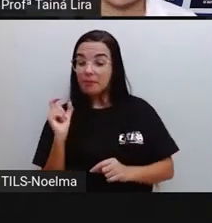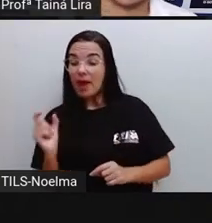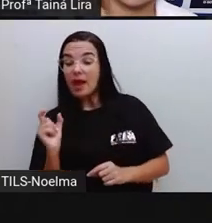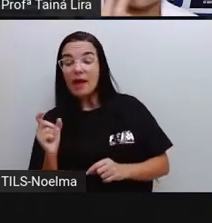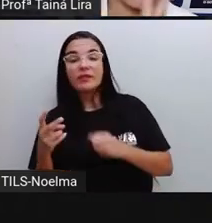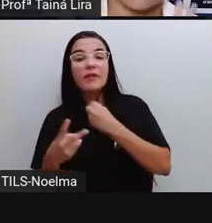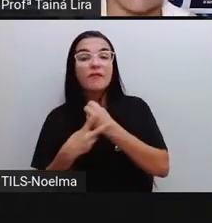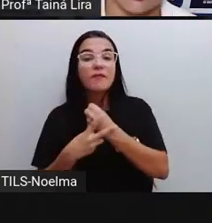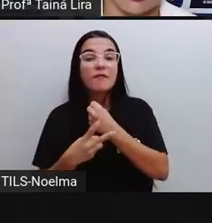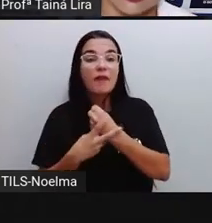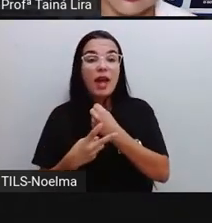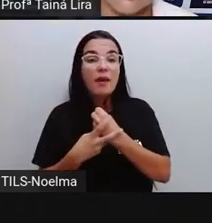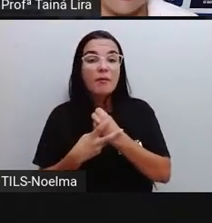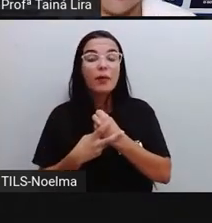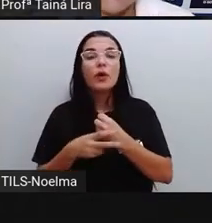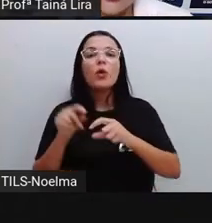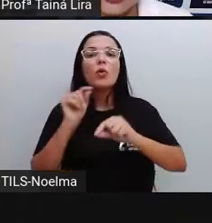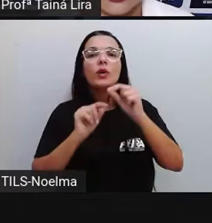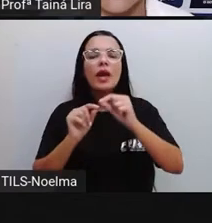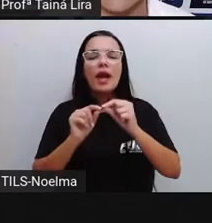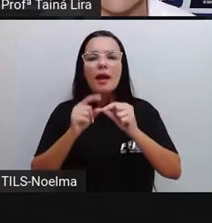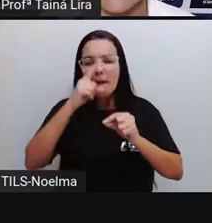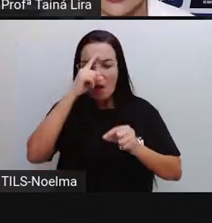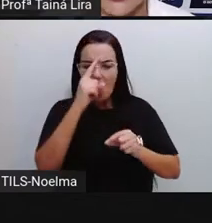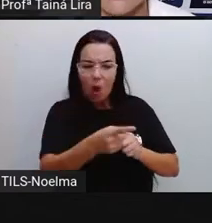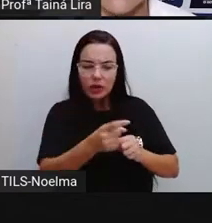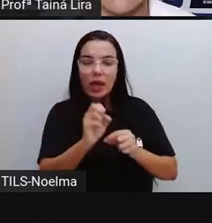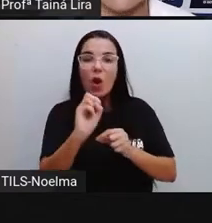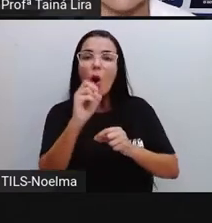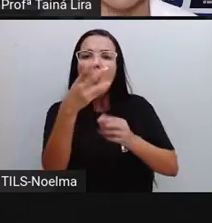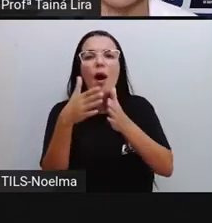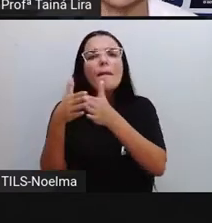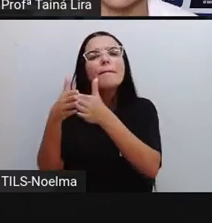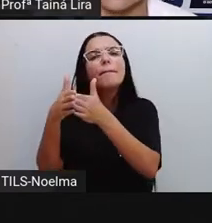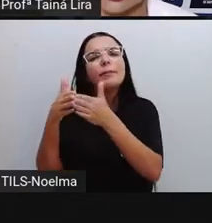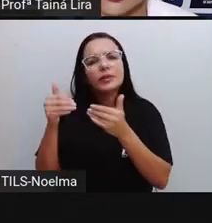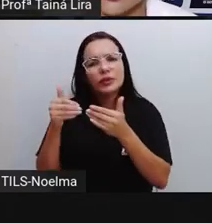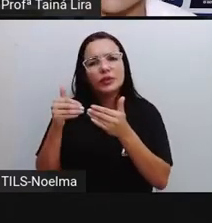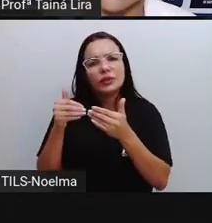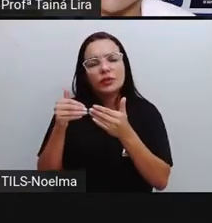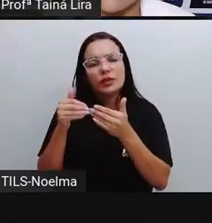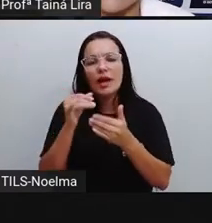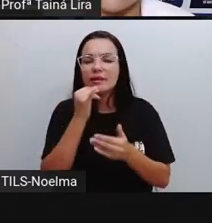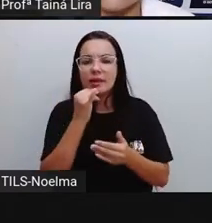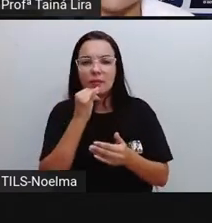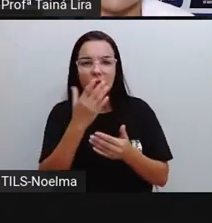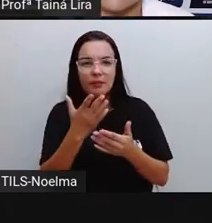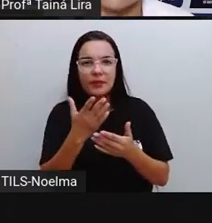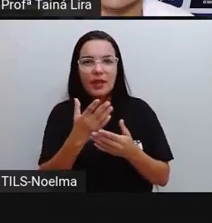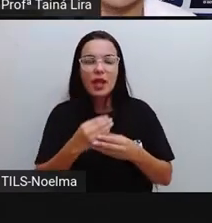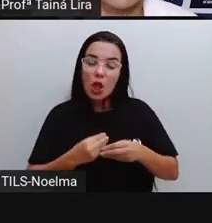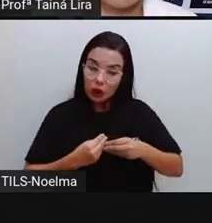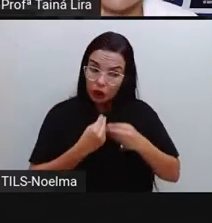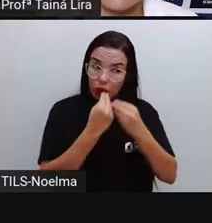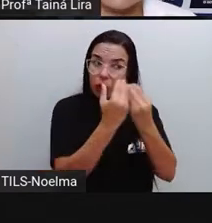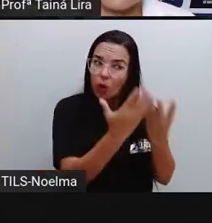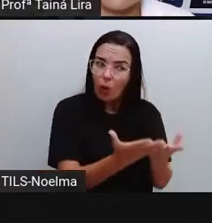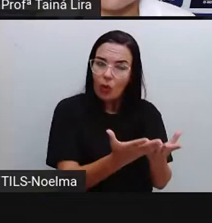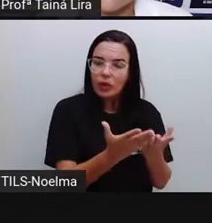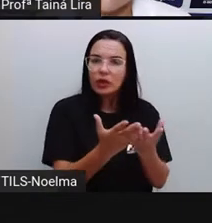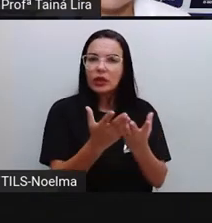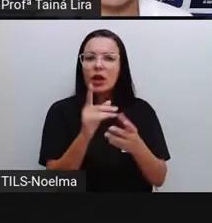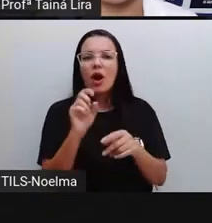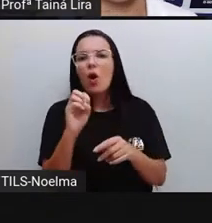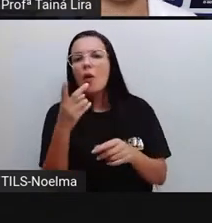palavrinhas que indicam ordem ou pedido, tá? Então, doe, né? Às vezes você fala assim, faça